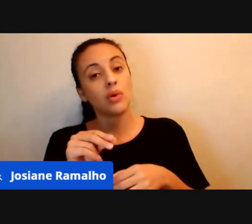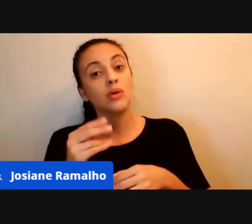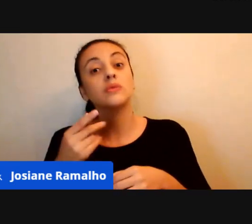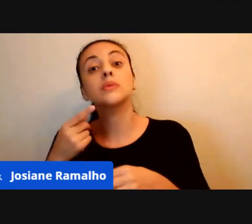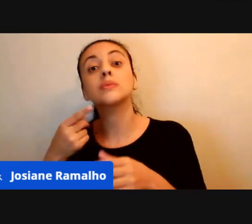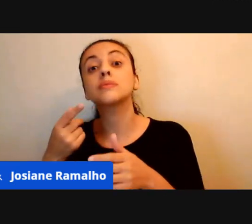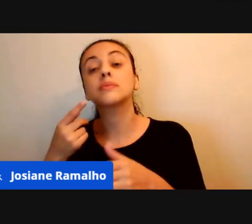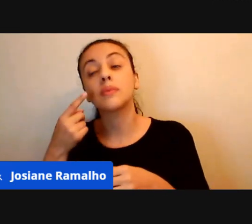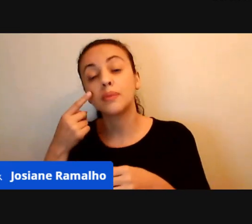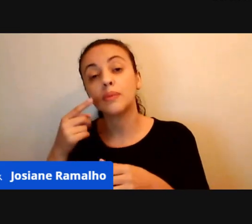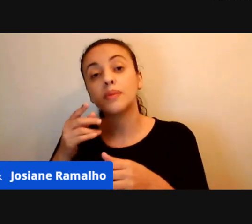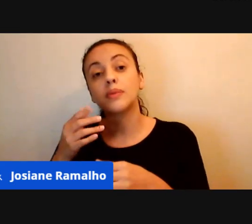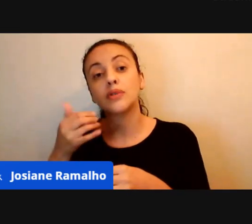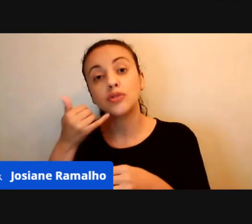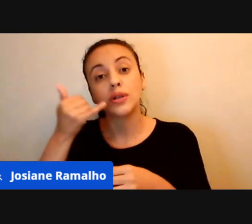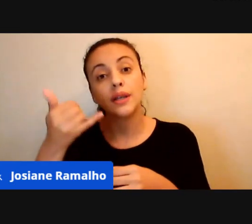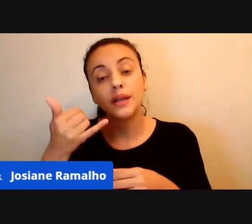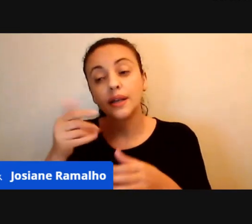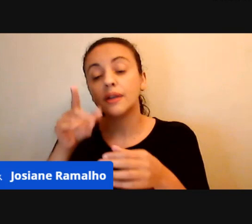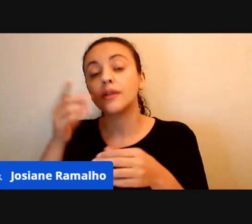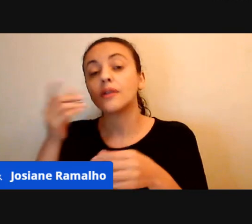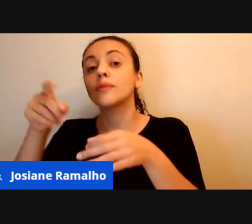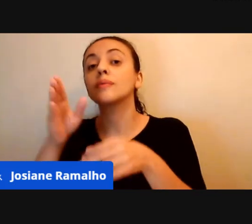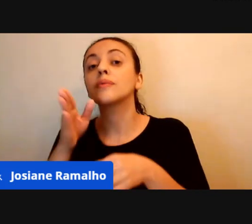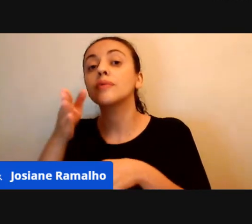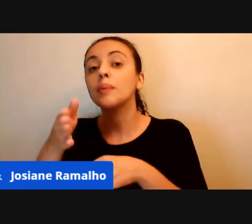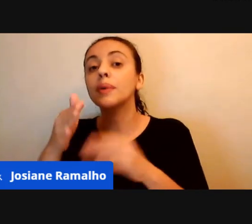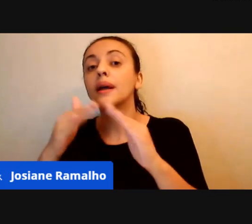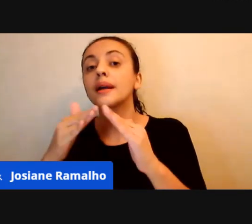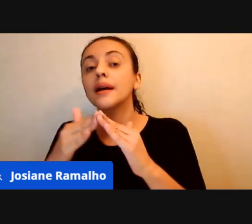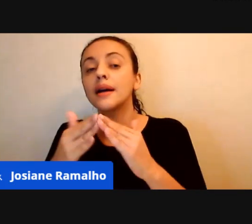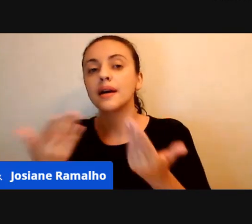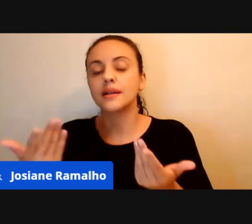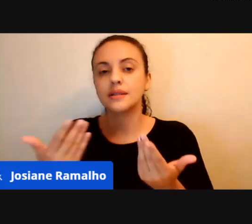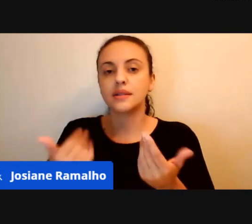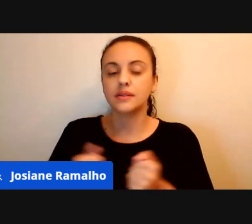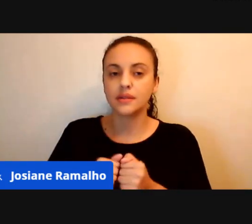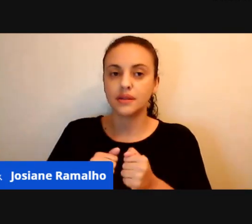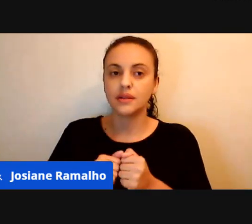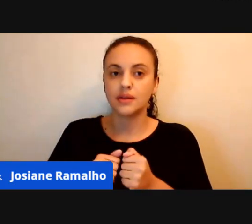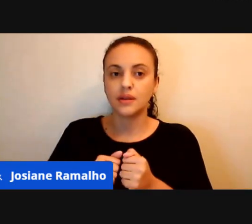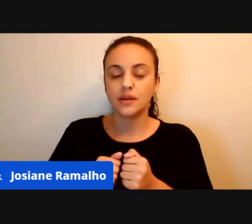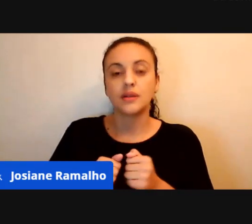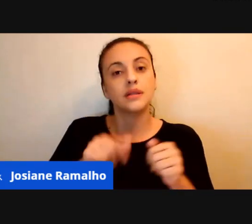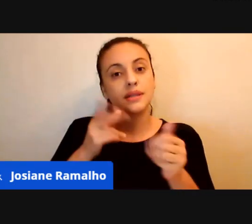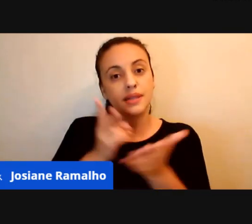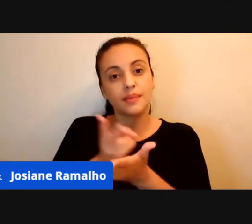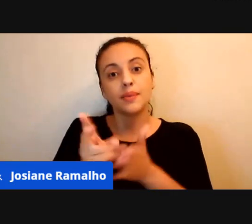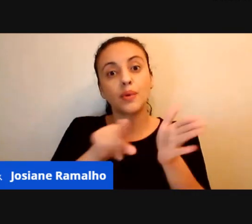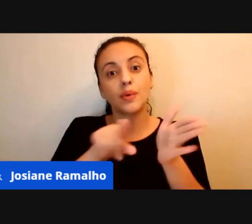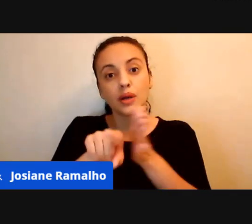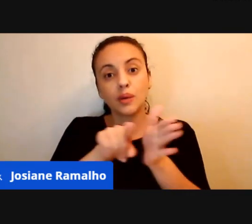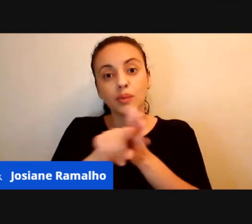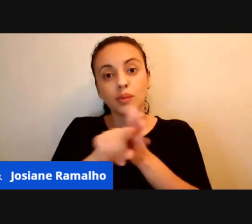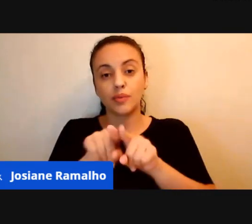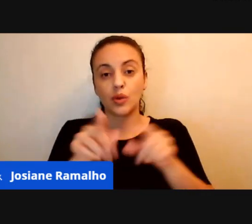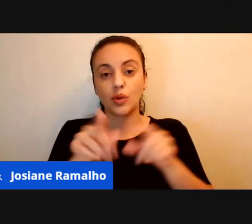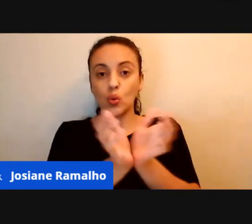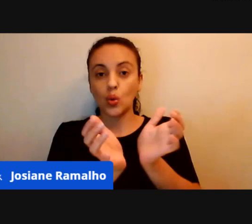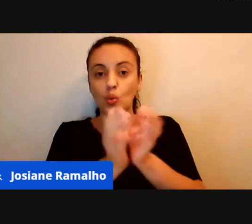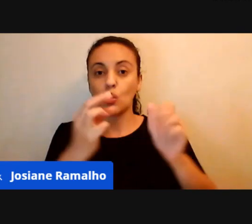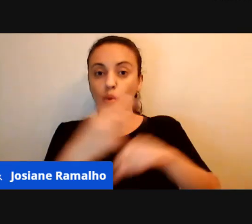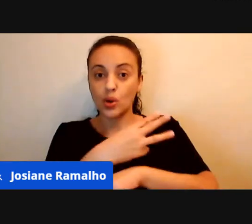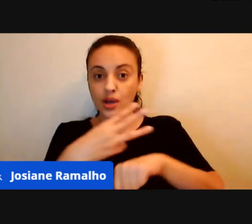existindo, nós fazemos a avaliação do grupo, do WhatsApp, está entendendo, não, nós precisamos readaptar, é, então,